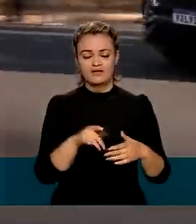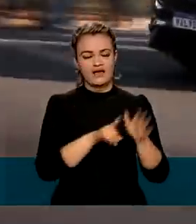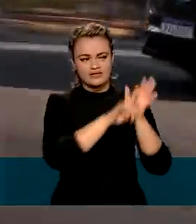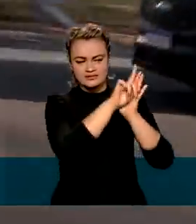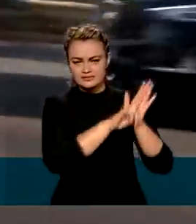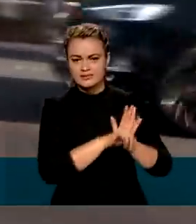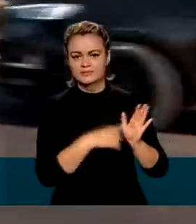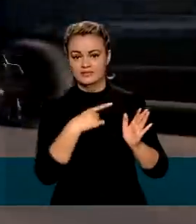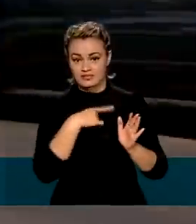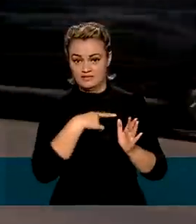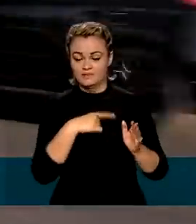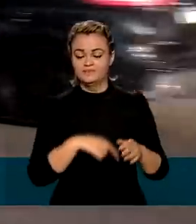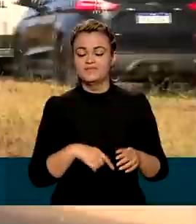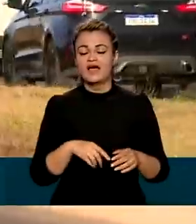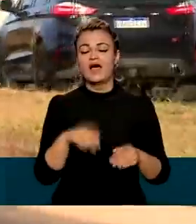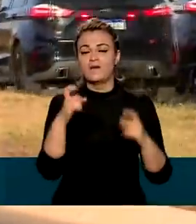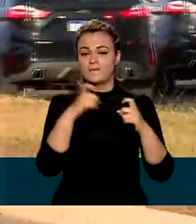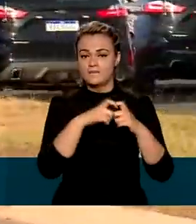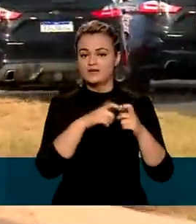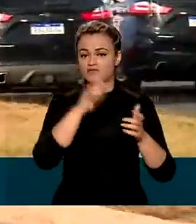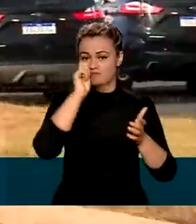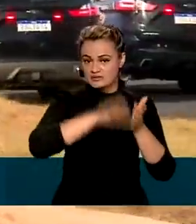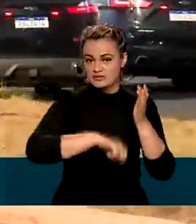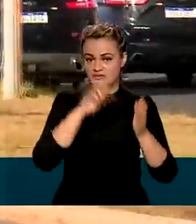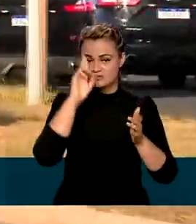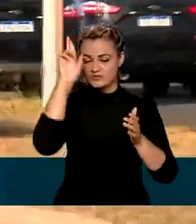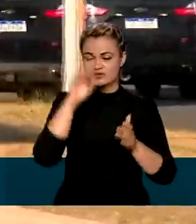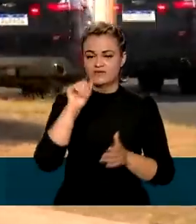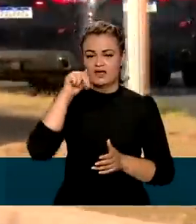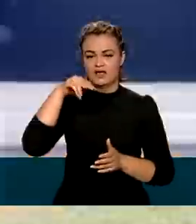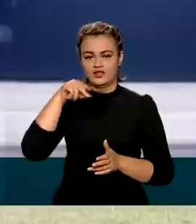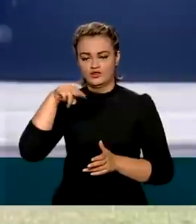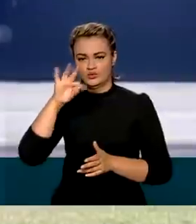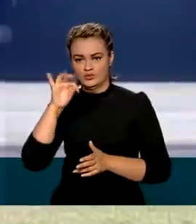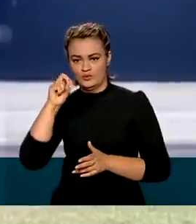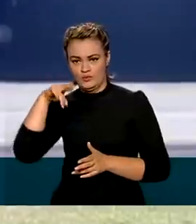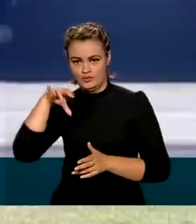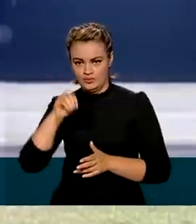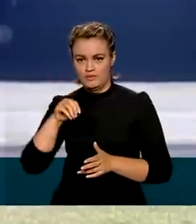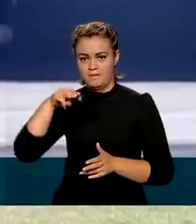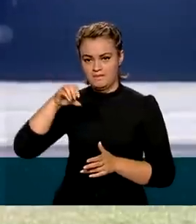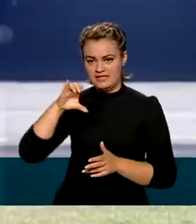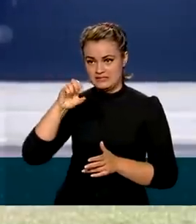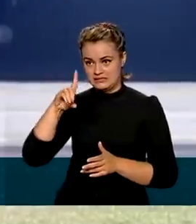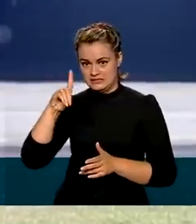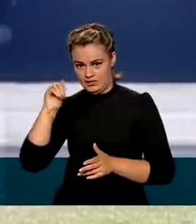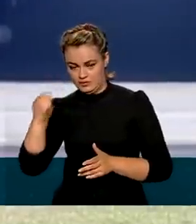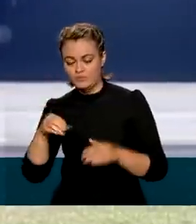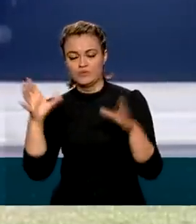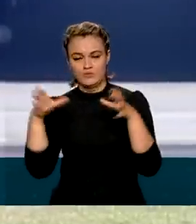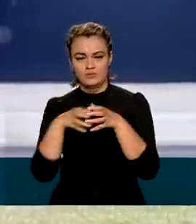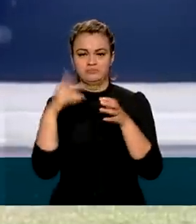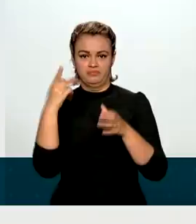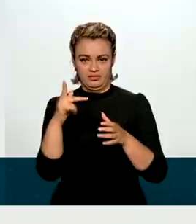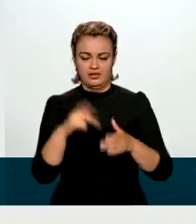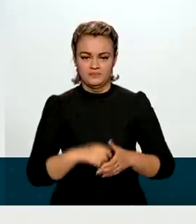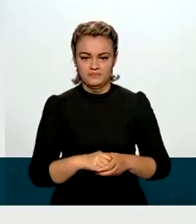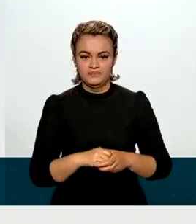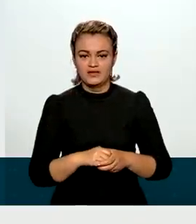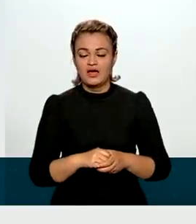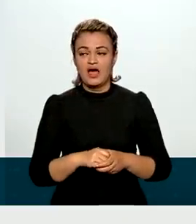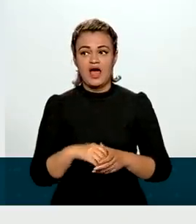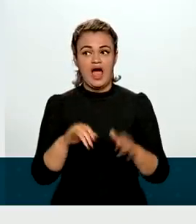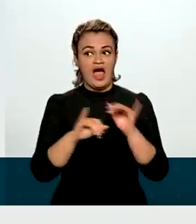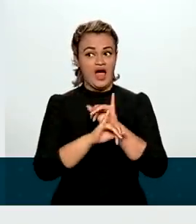procedimentos. O boletim médico é assinado pelo médico Antônio Luiz Macedo, cirurgião-chefe, e sua equipe. Não foi